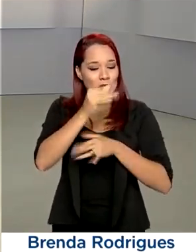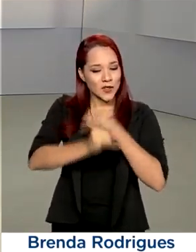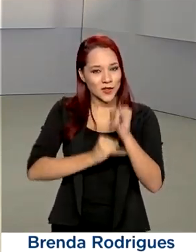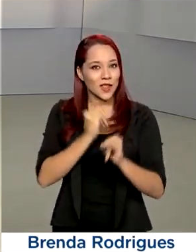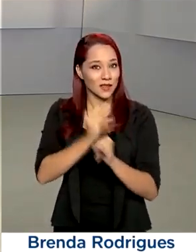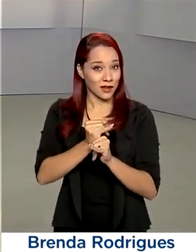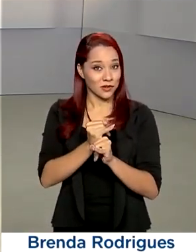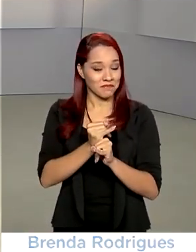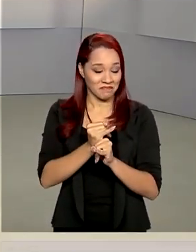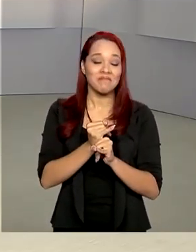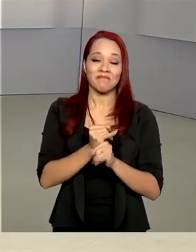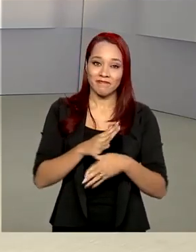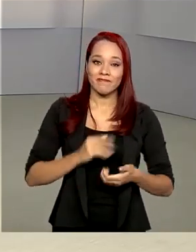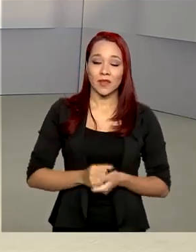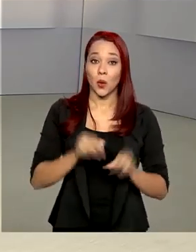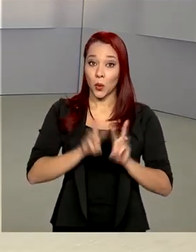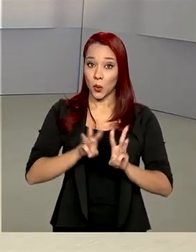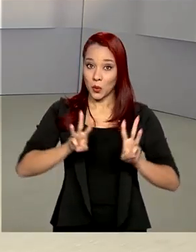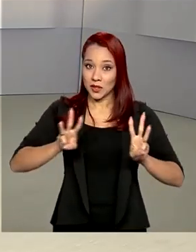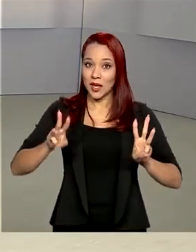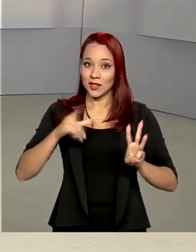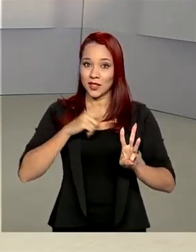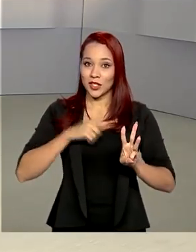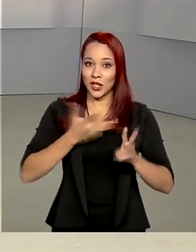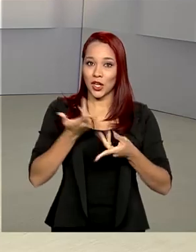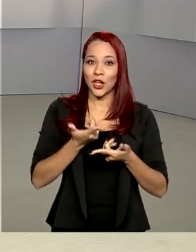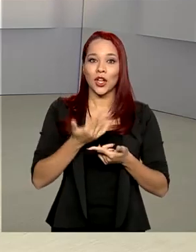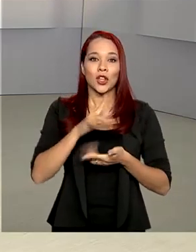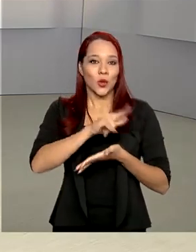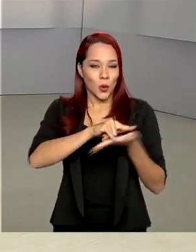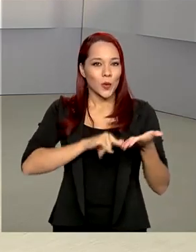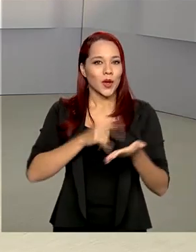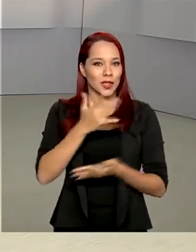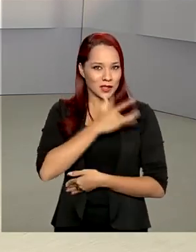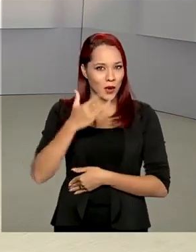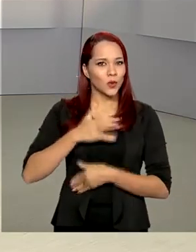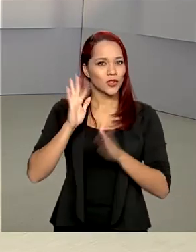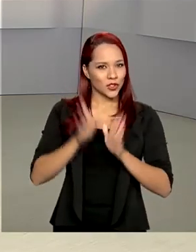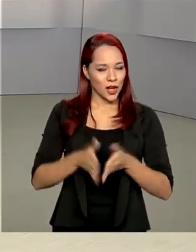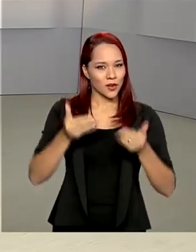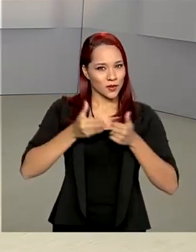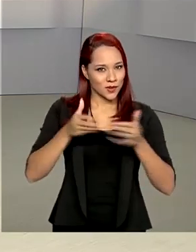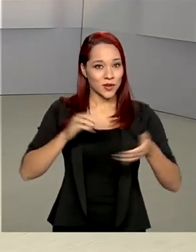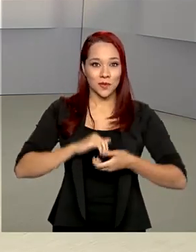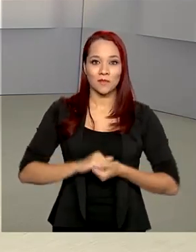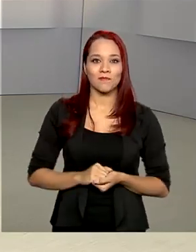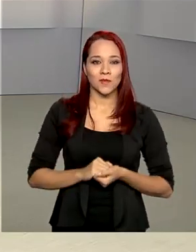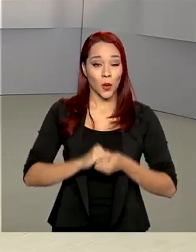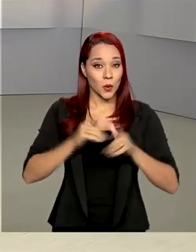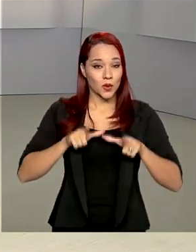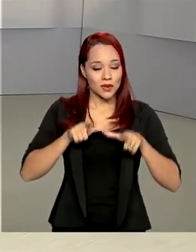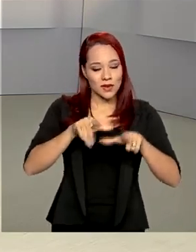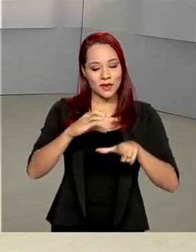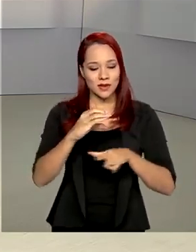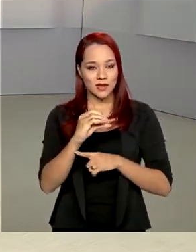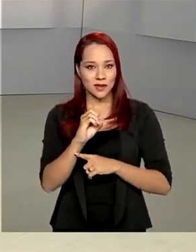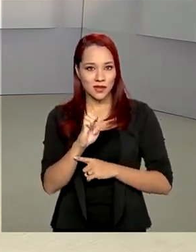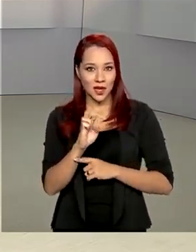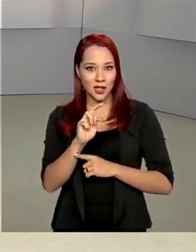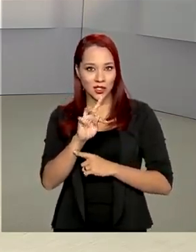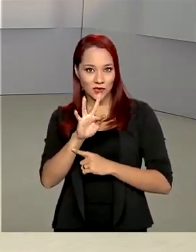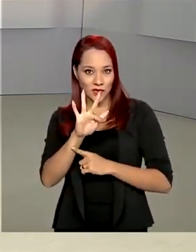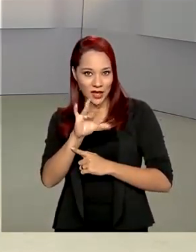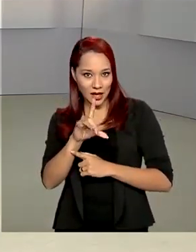online? O site que valida documentos digitais em saúde já está no ar. Com o certificado digital, os médicos